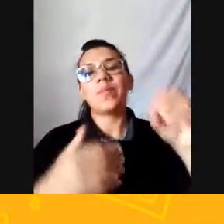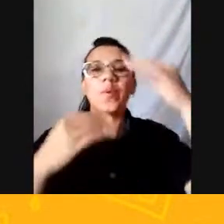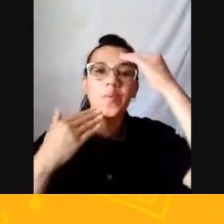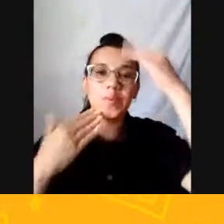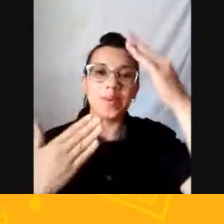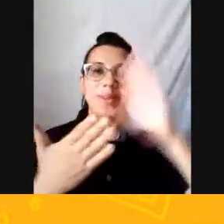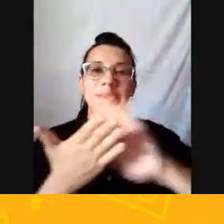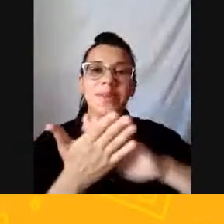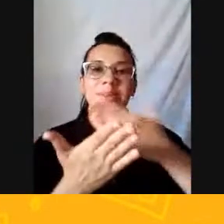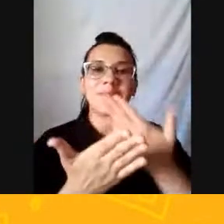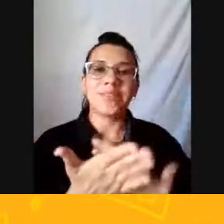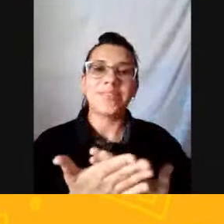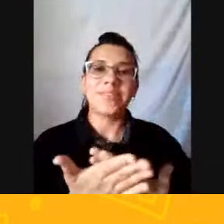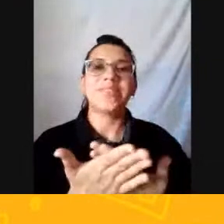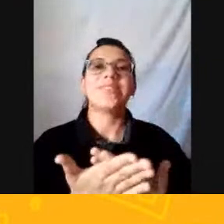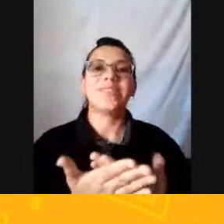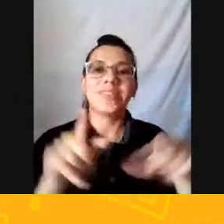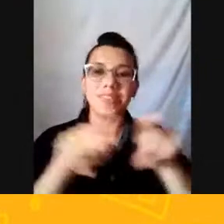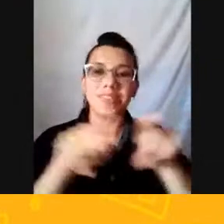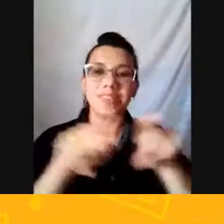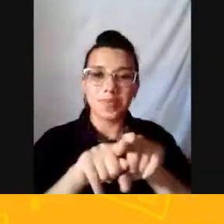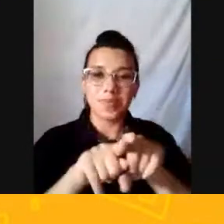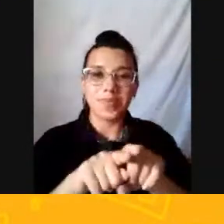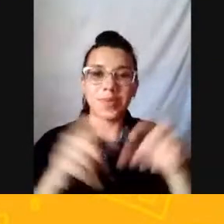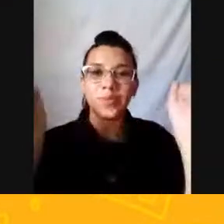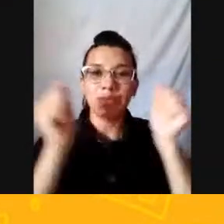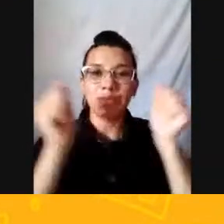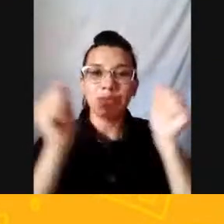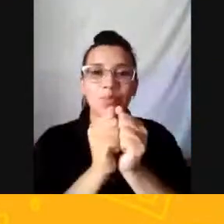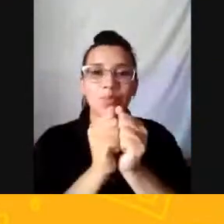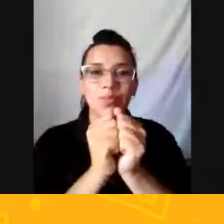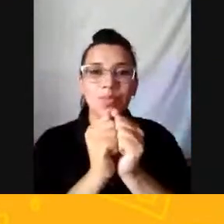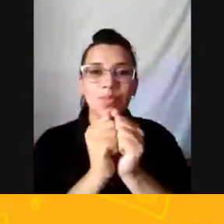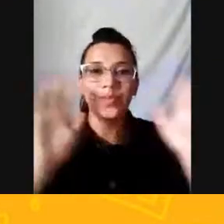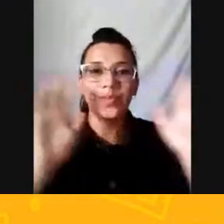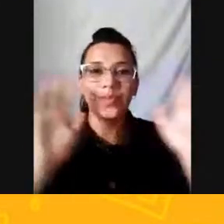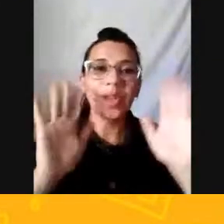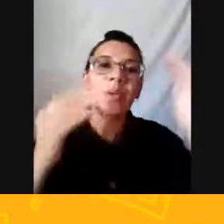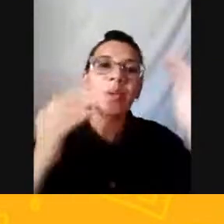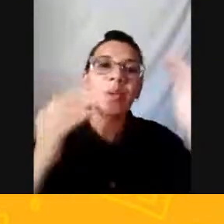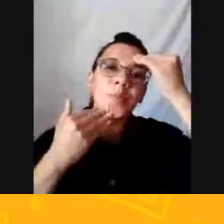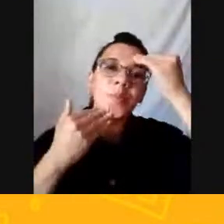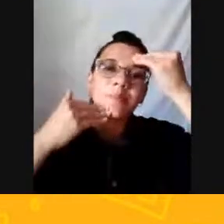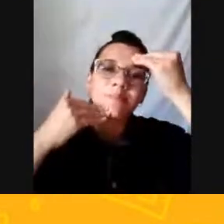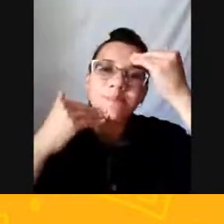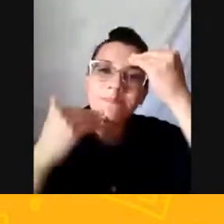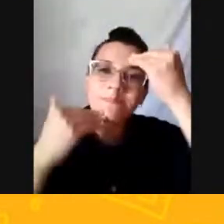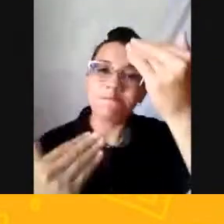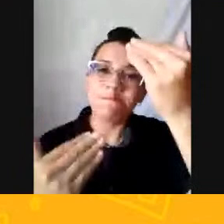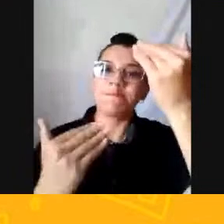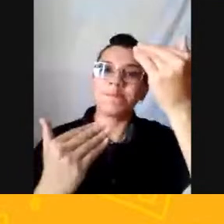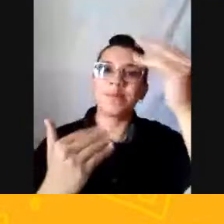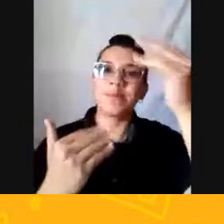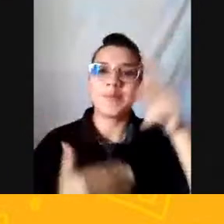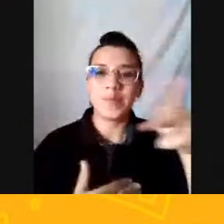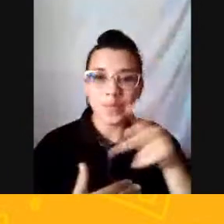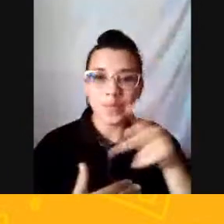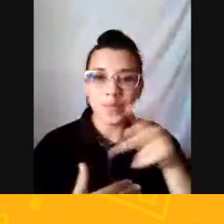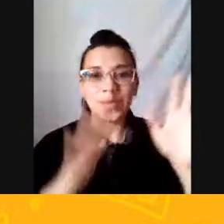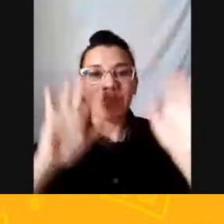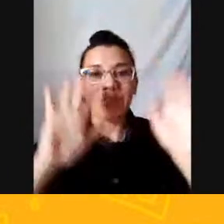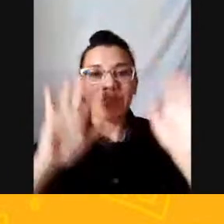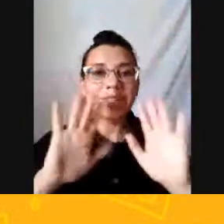o seu papel Estamos juntos Valeu professor Muito obrigado mesmo Pela sua participação E dar um tchau Aqui para a Shara Caroline